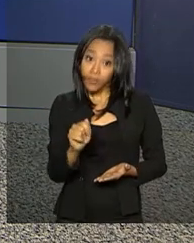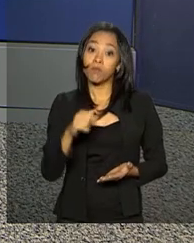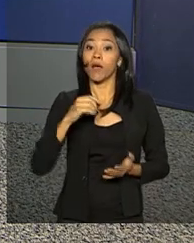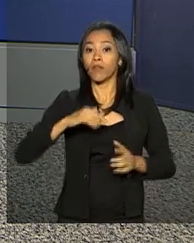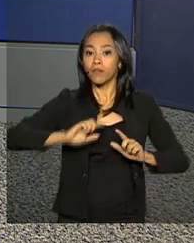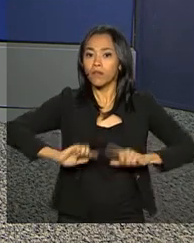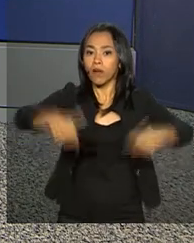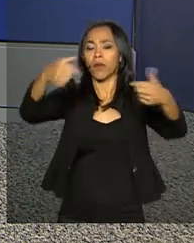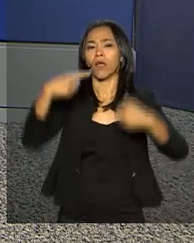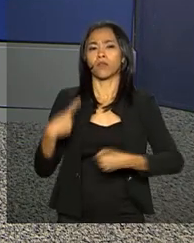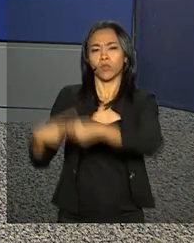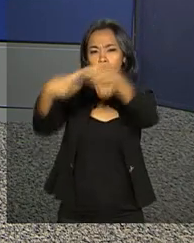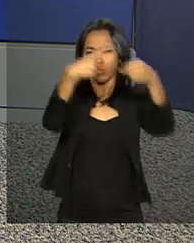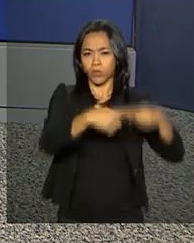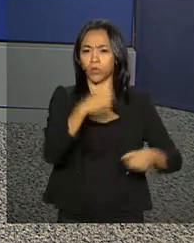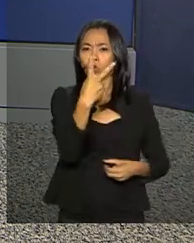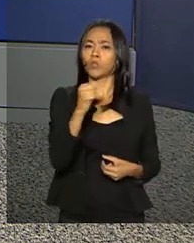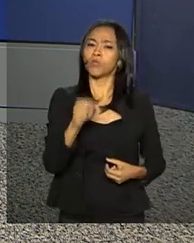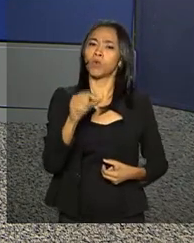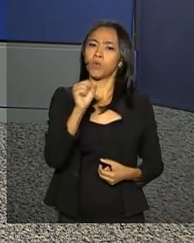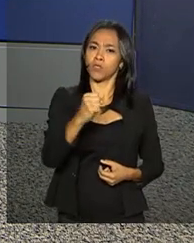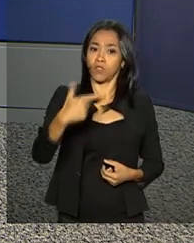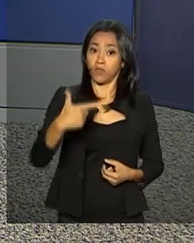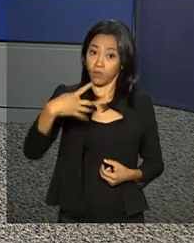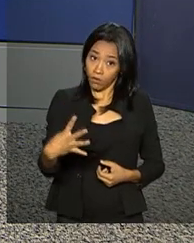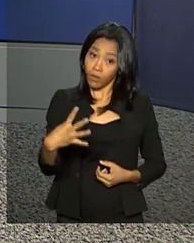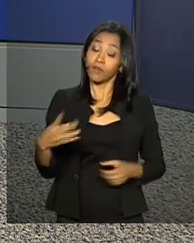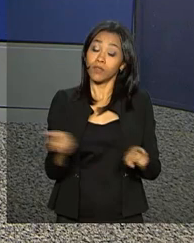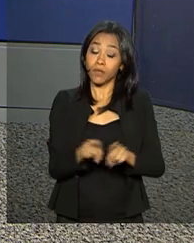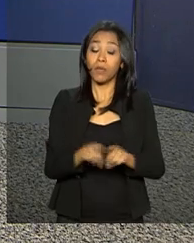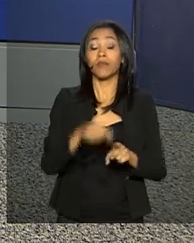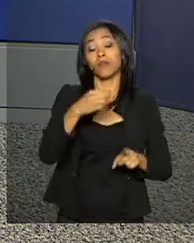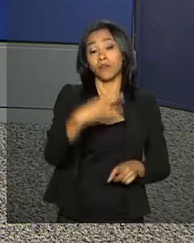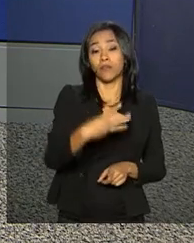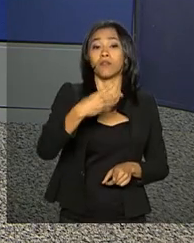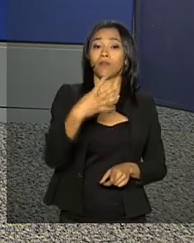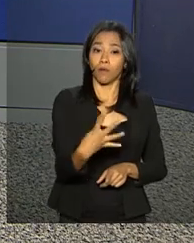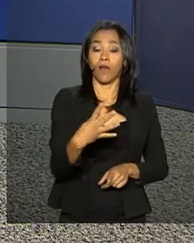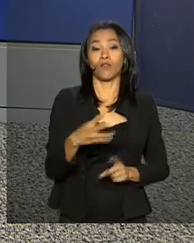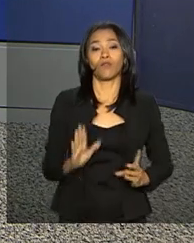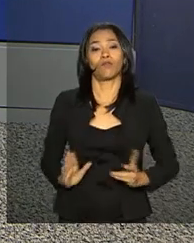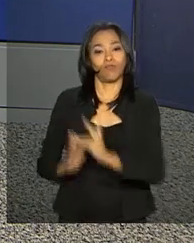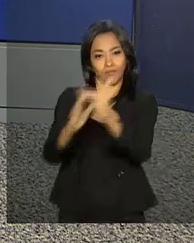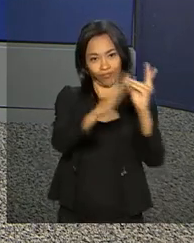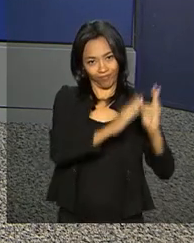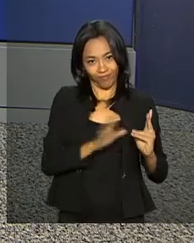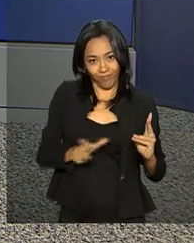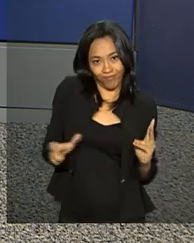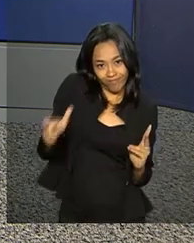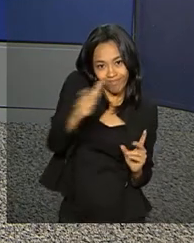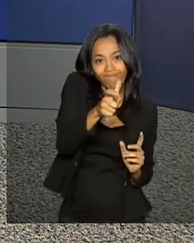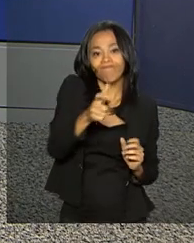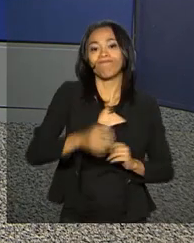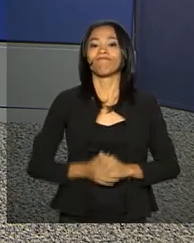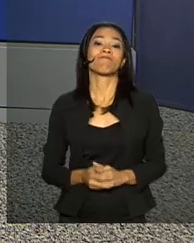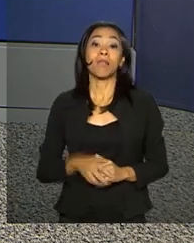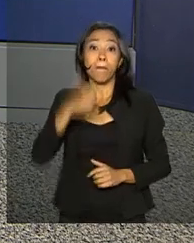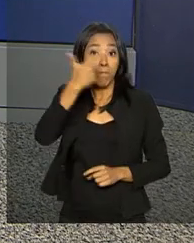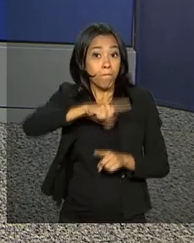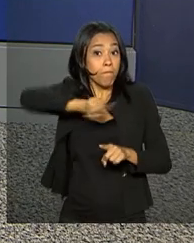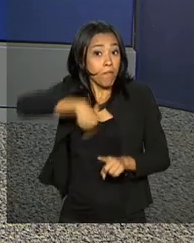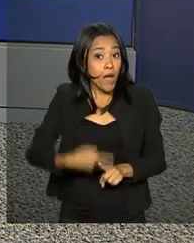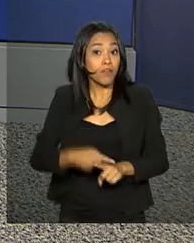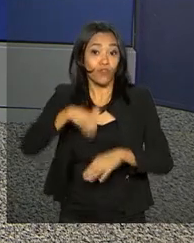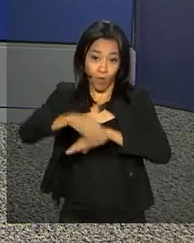atuação em 2.824 municípios e 34 distritos sanitários especiais indígenas. Mais